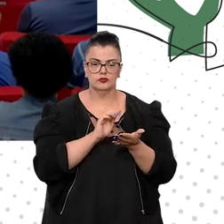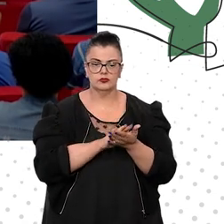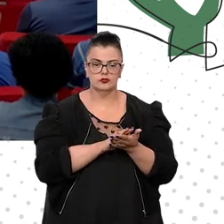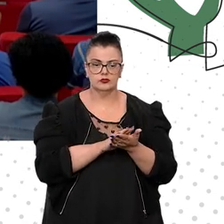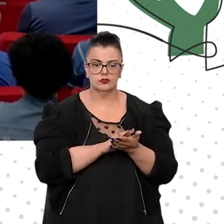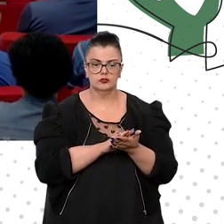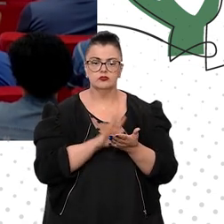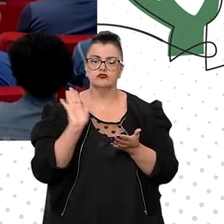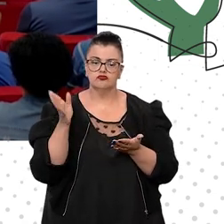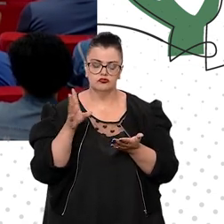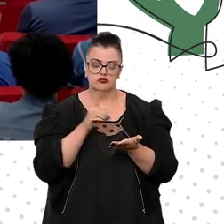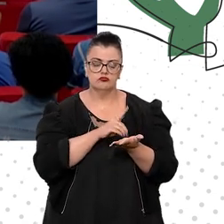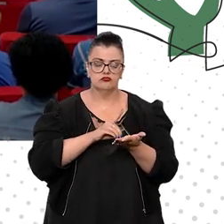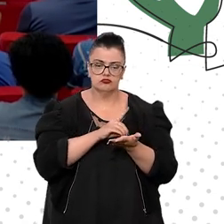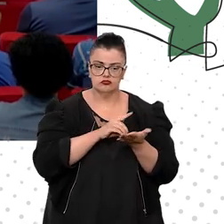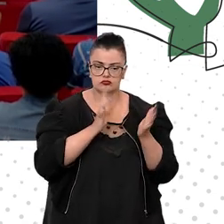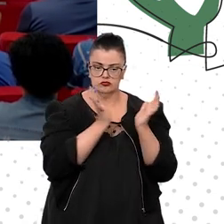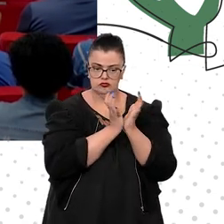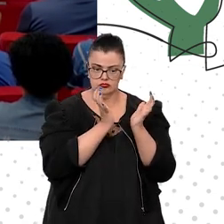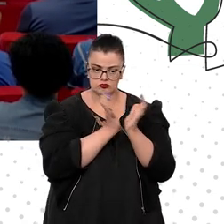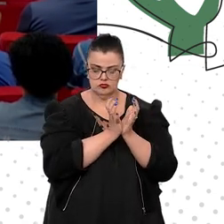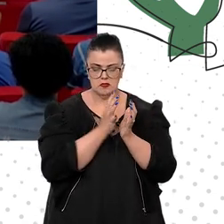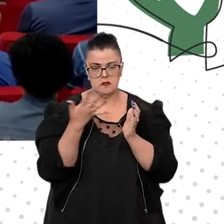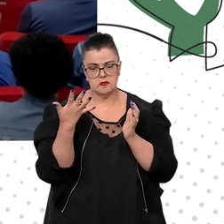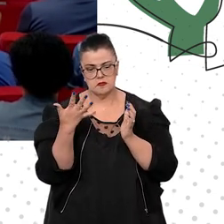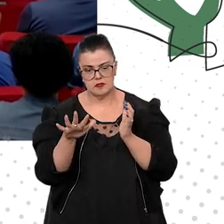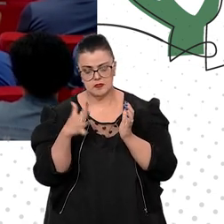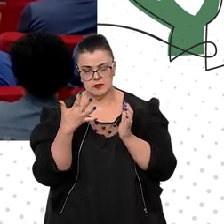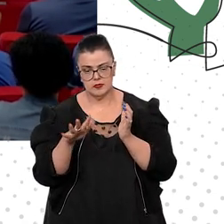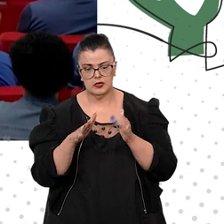equipe, o que totaliza aproximadamente